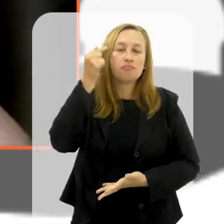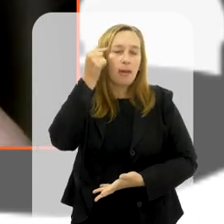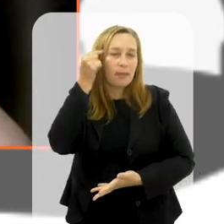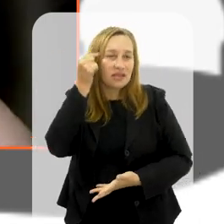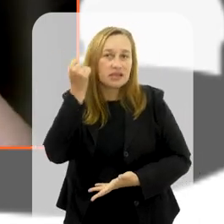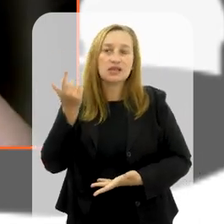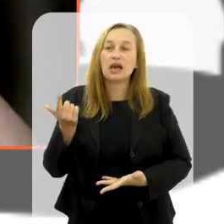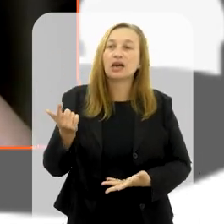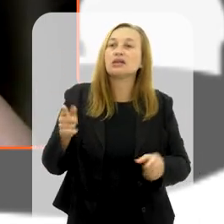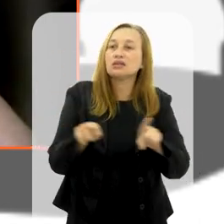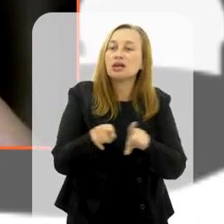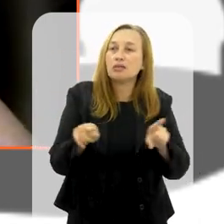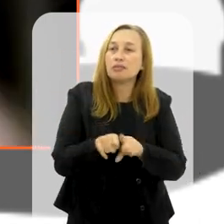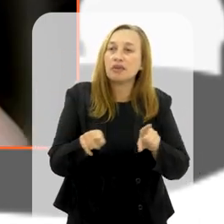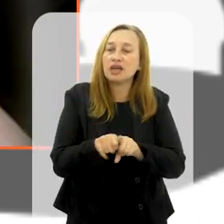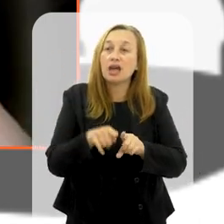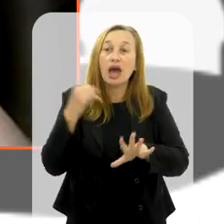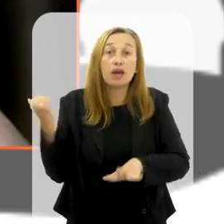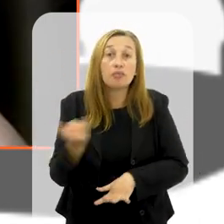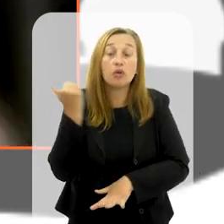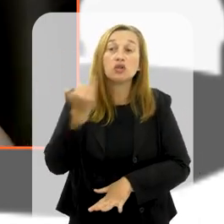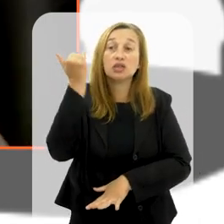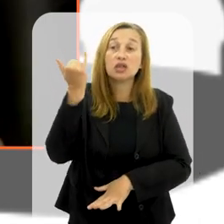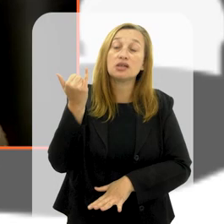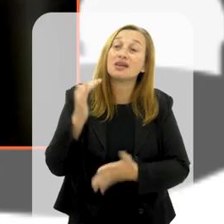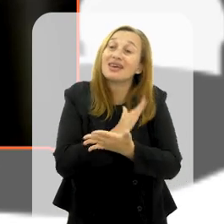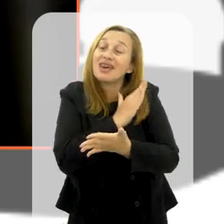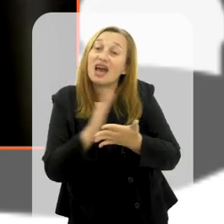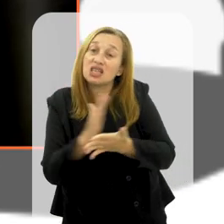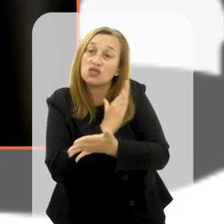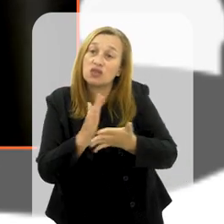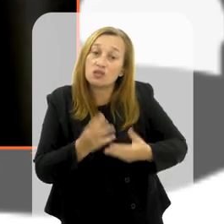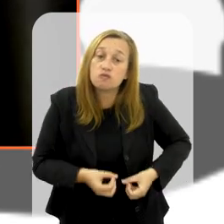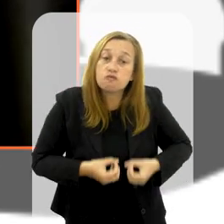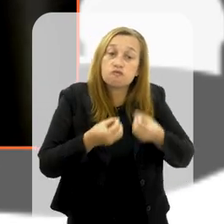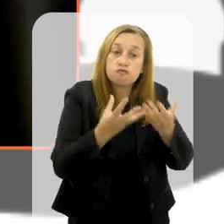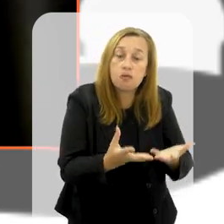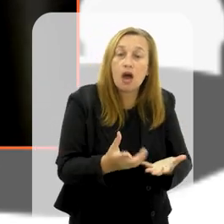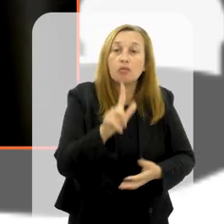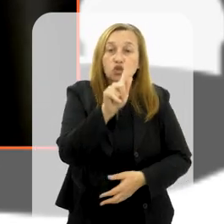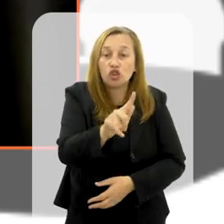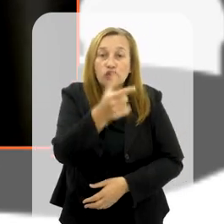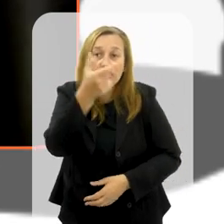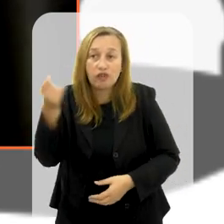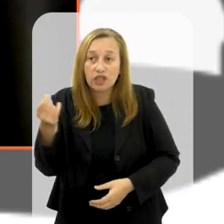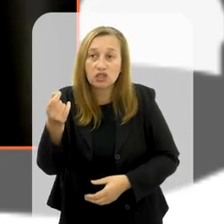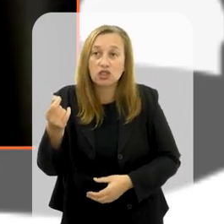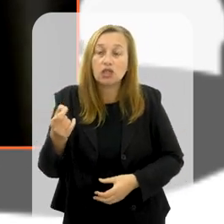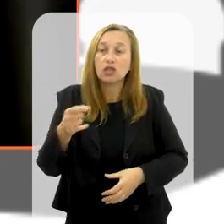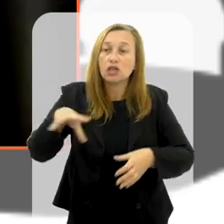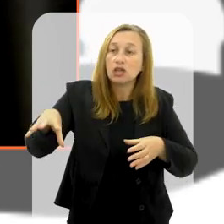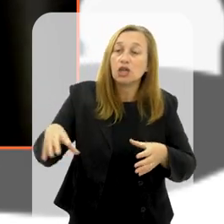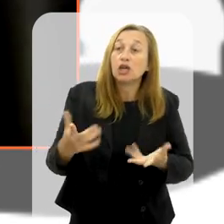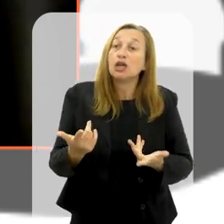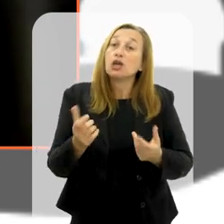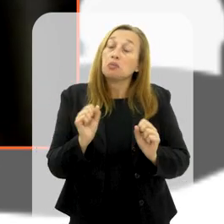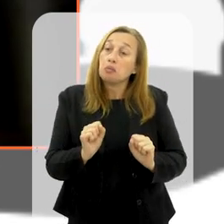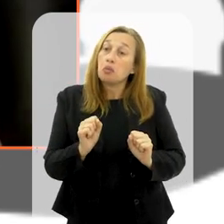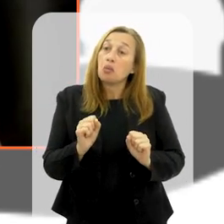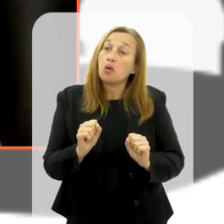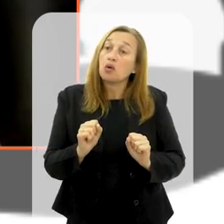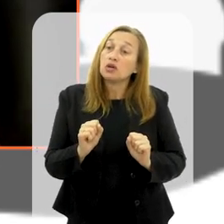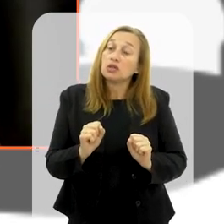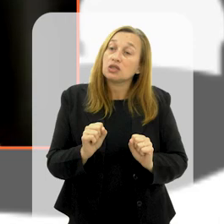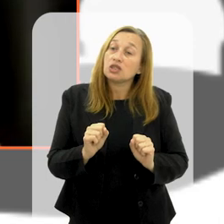para a gente refletir, sobre também o grau de importância que a gente, às vezes, está dando para o espaço do G20, que corre o